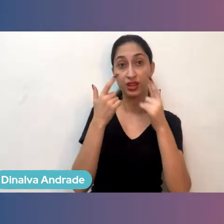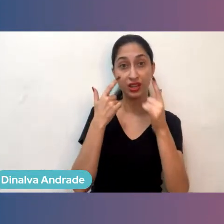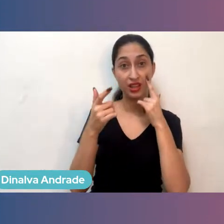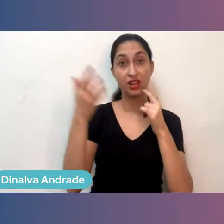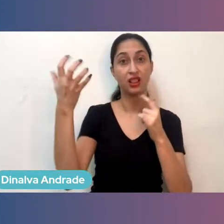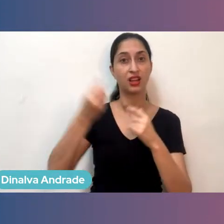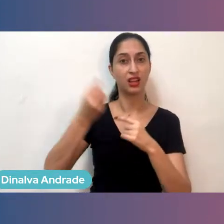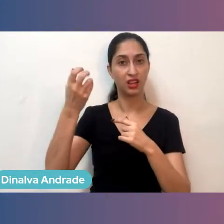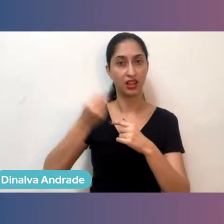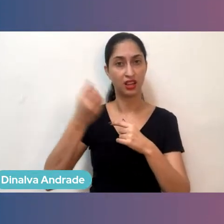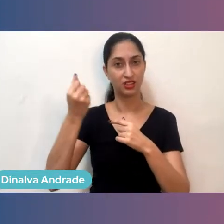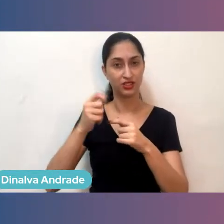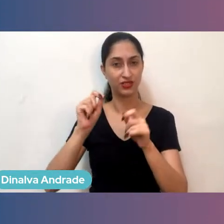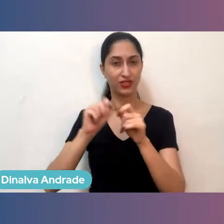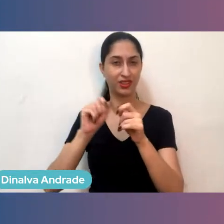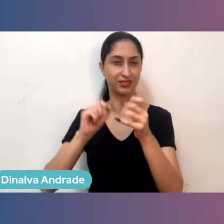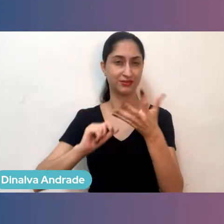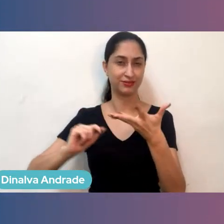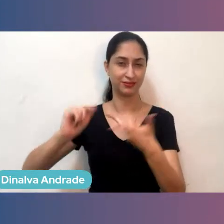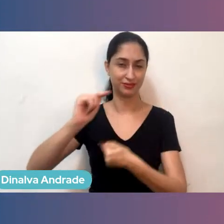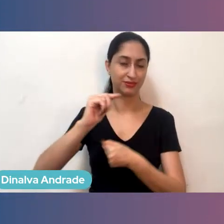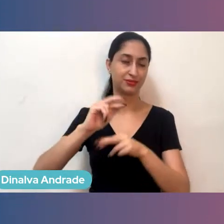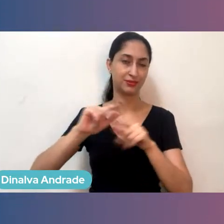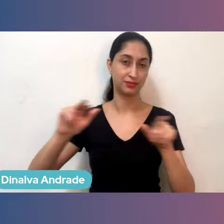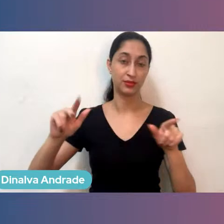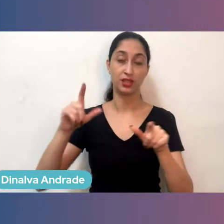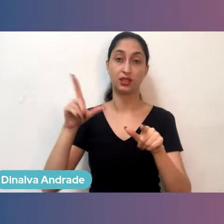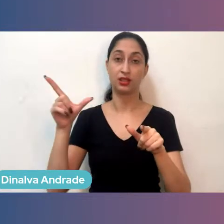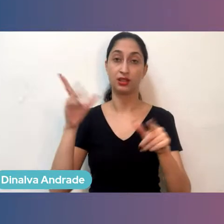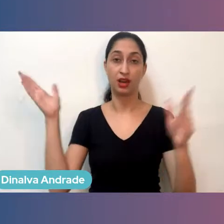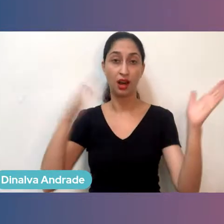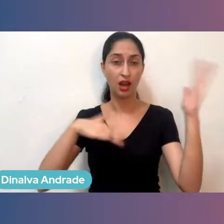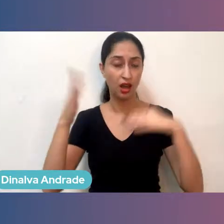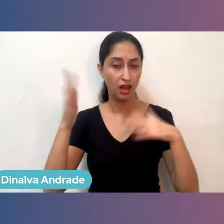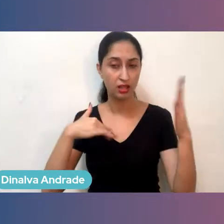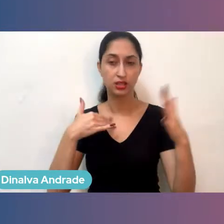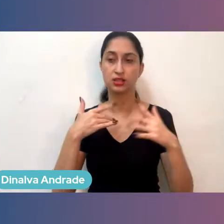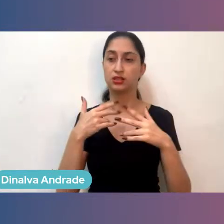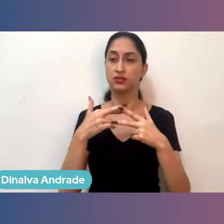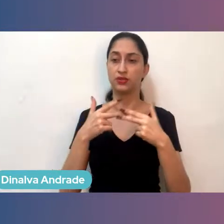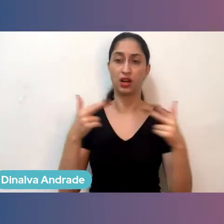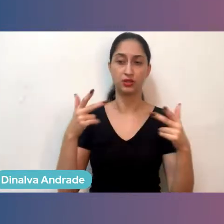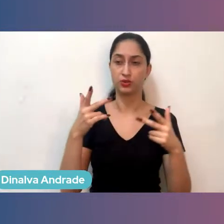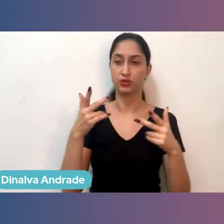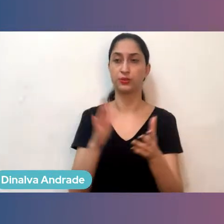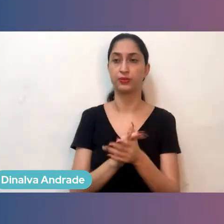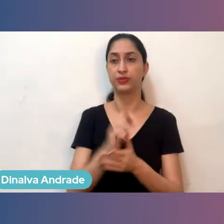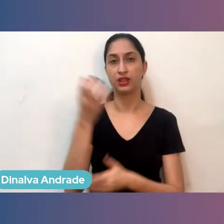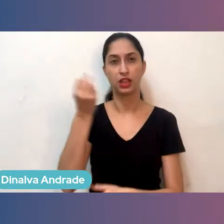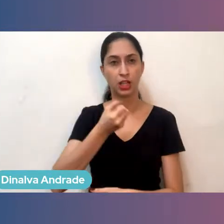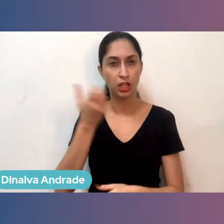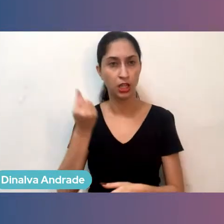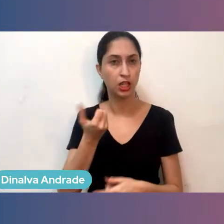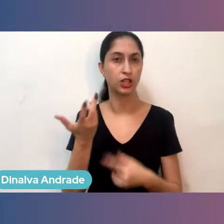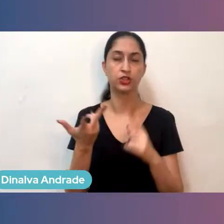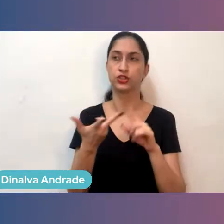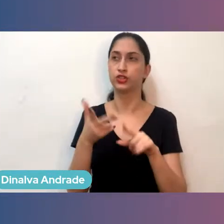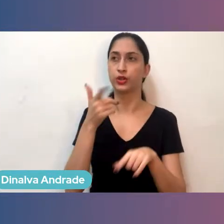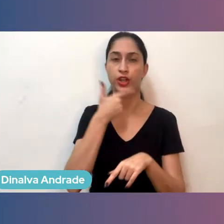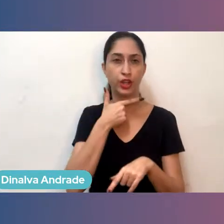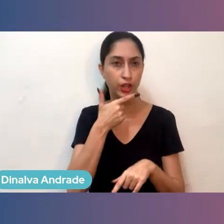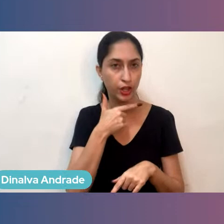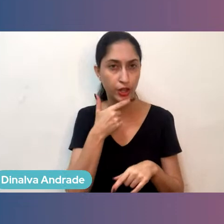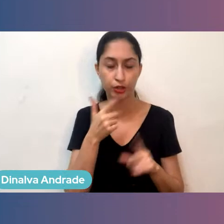nossa daqui, em que ela traz toda a dinâmica de leite e derivados, o queijo coalho